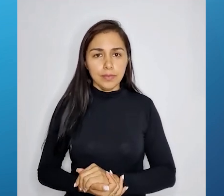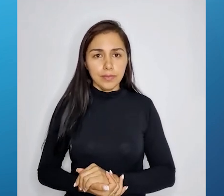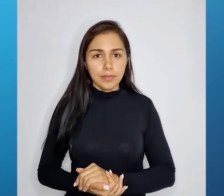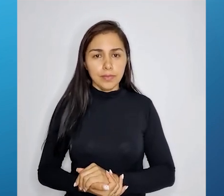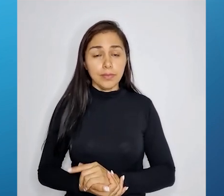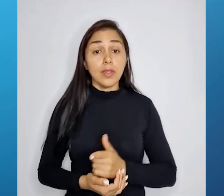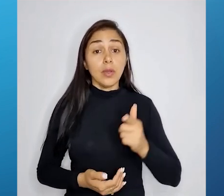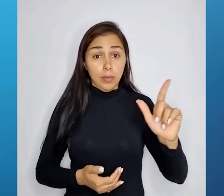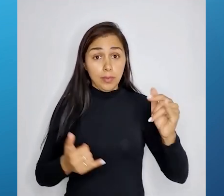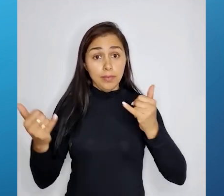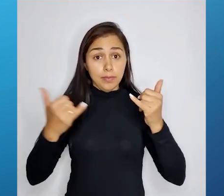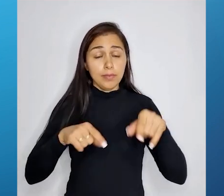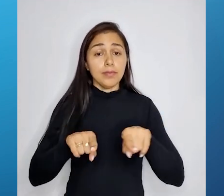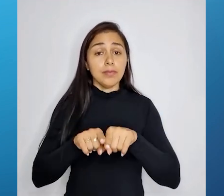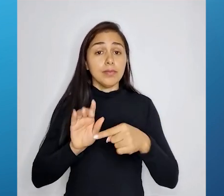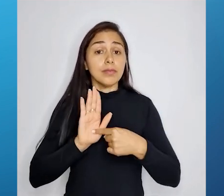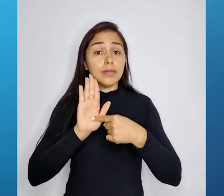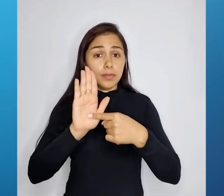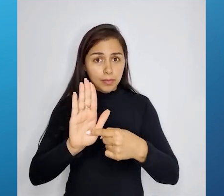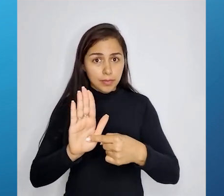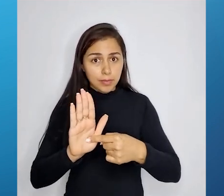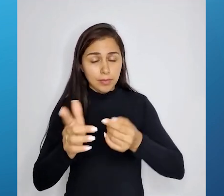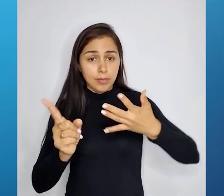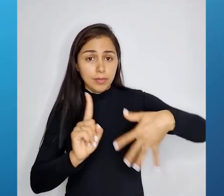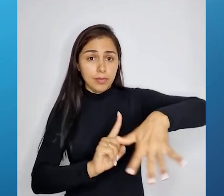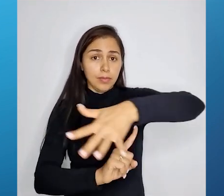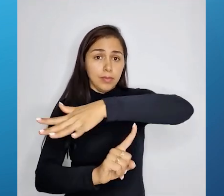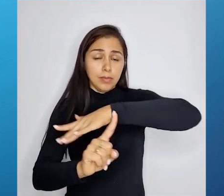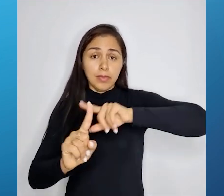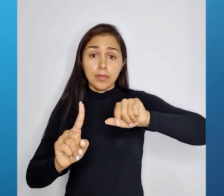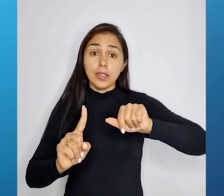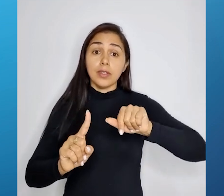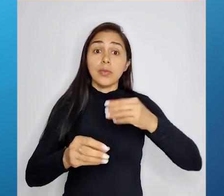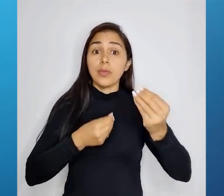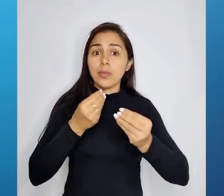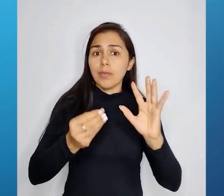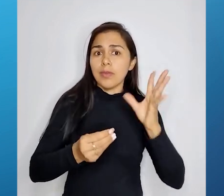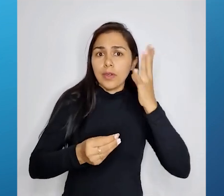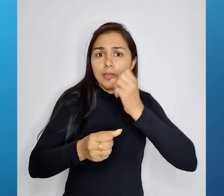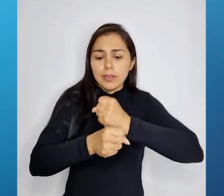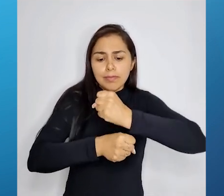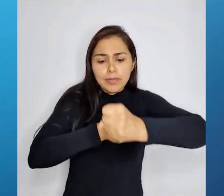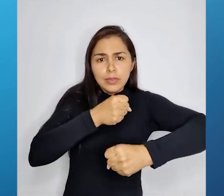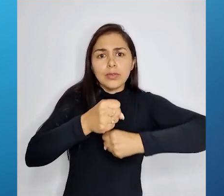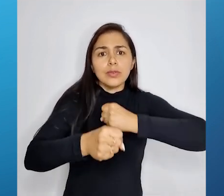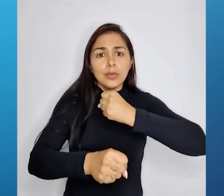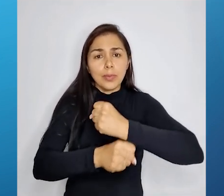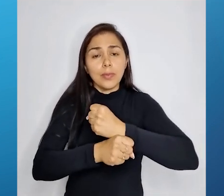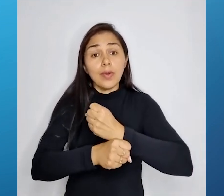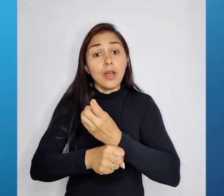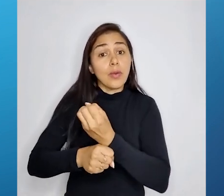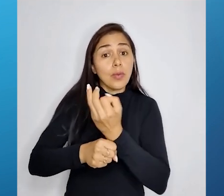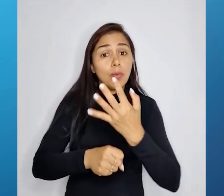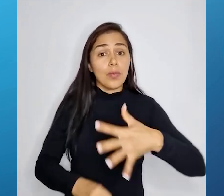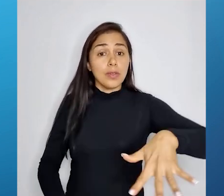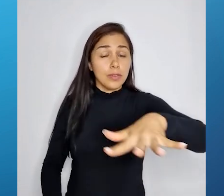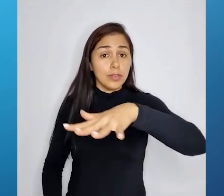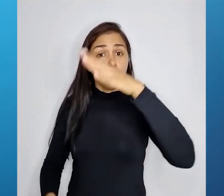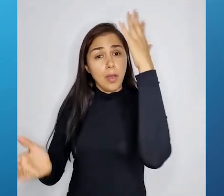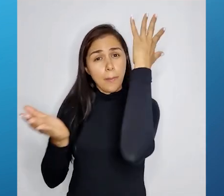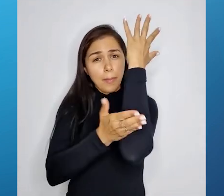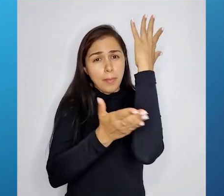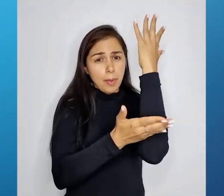Um outro indicador relacionado ao meio ambiente é o desmatamento anual por bioma. Como nós falamos, os biomas também